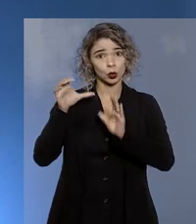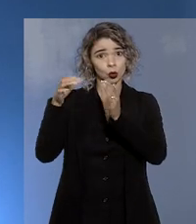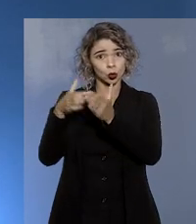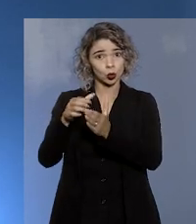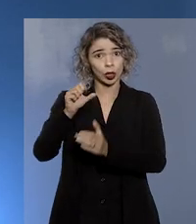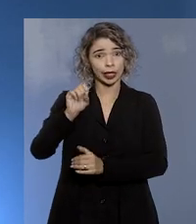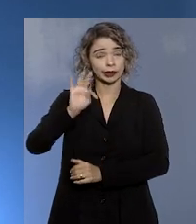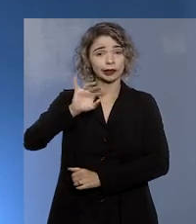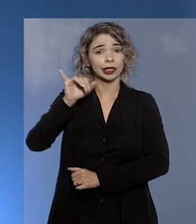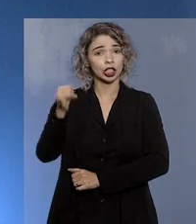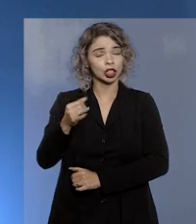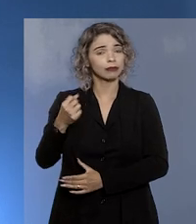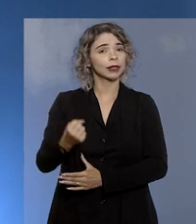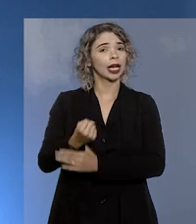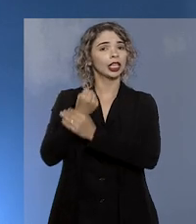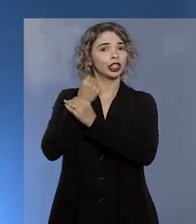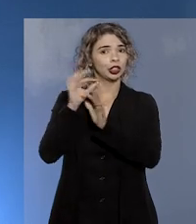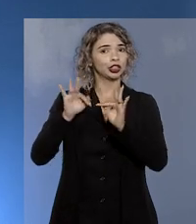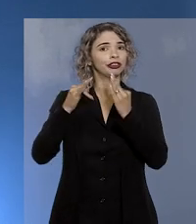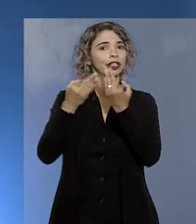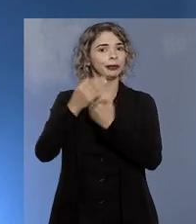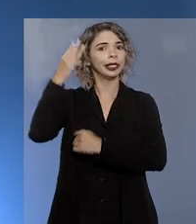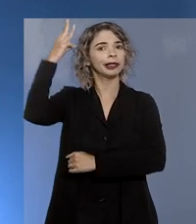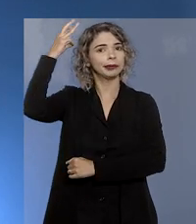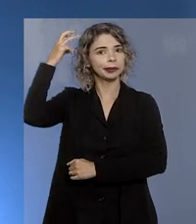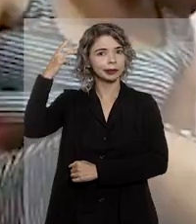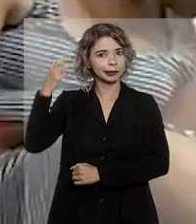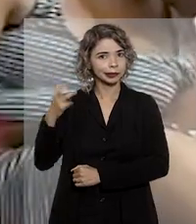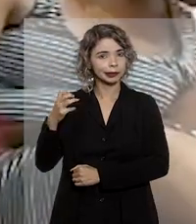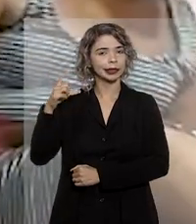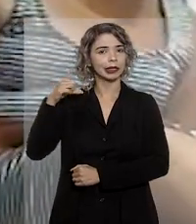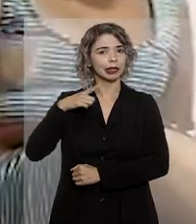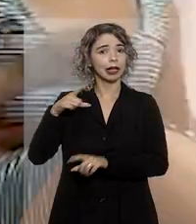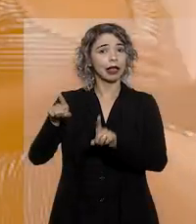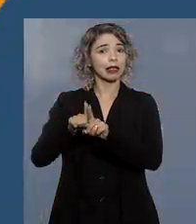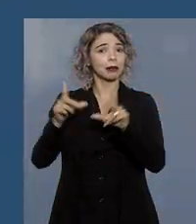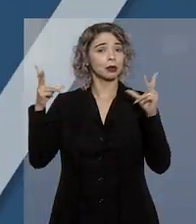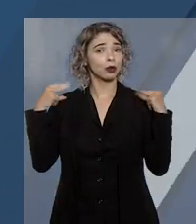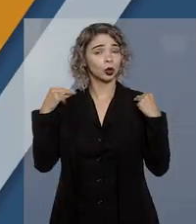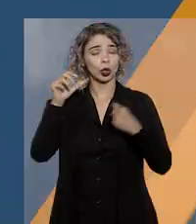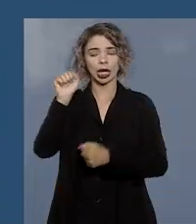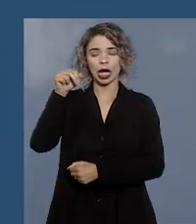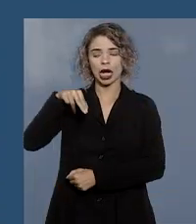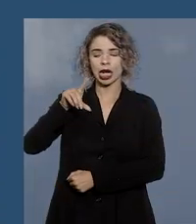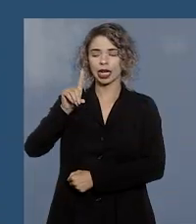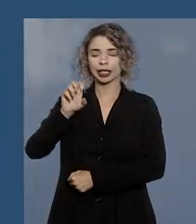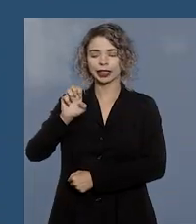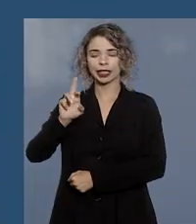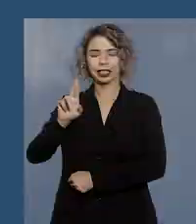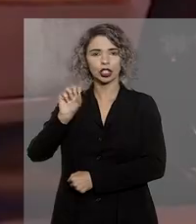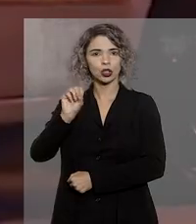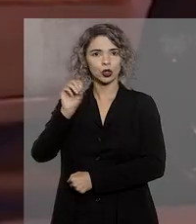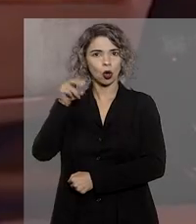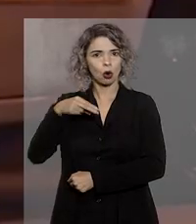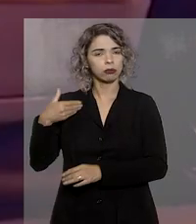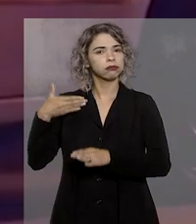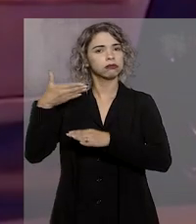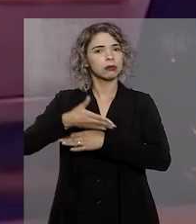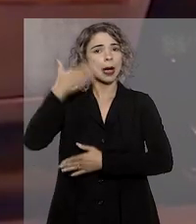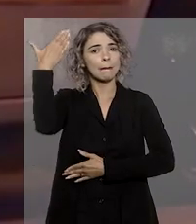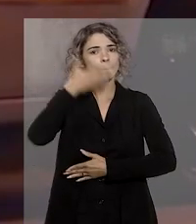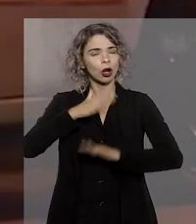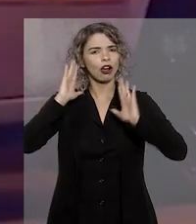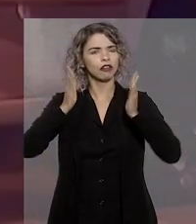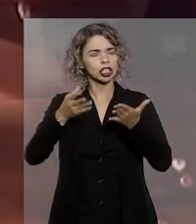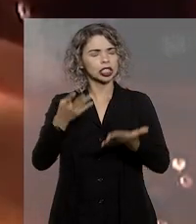A sexta turma do Superior Tribunal de Justiça garantiu às famílias da vereadora Marielle Franco e de seu motorista Anderson Gomes o direito de